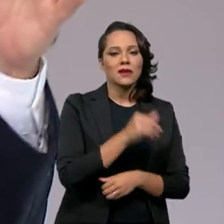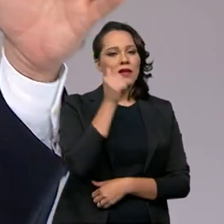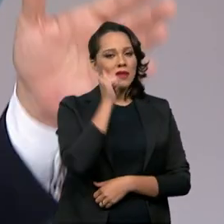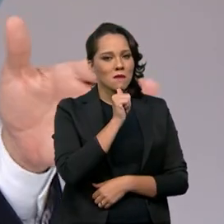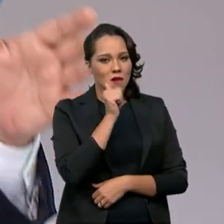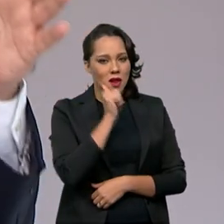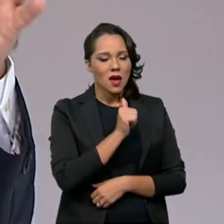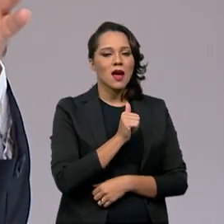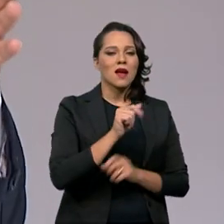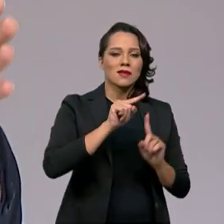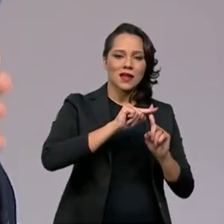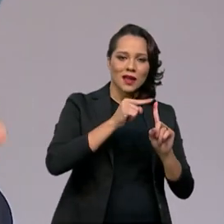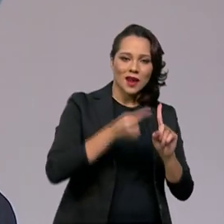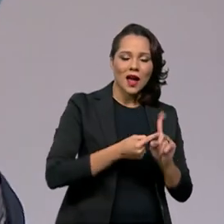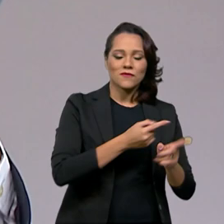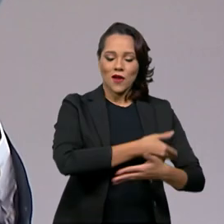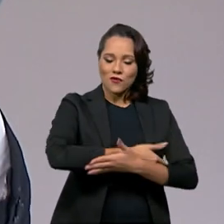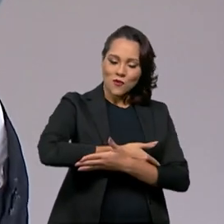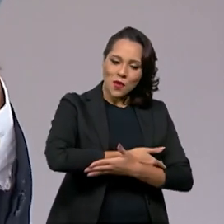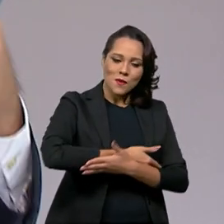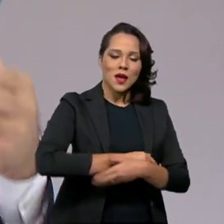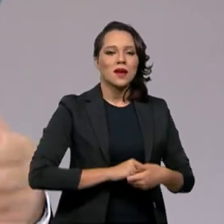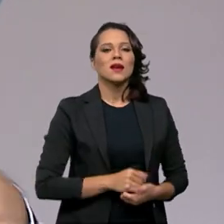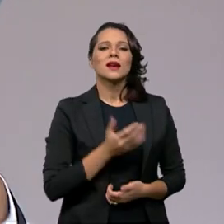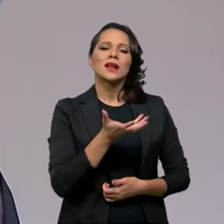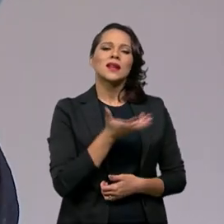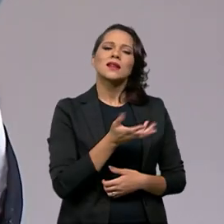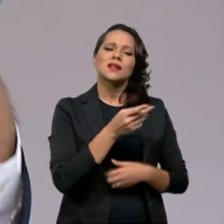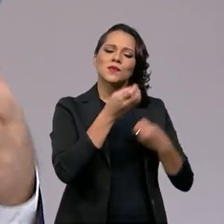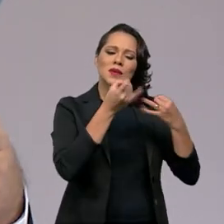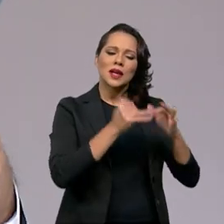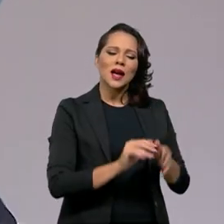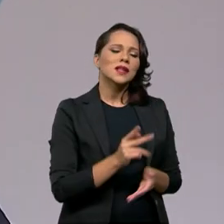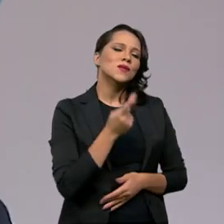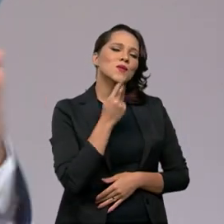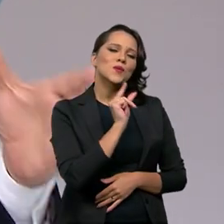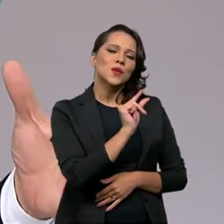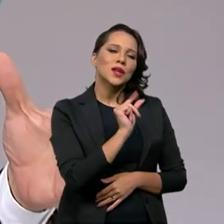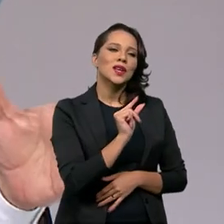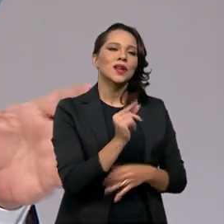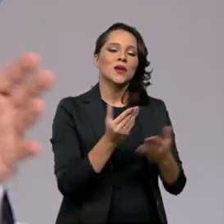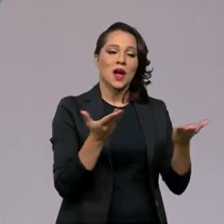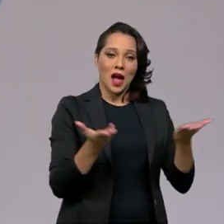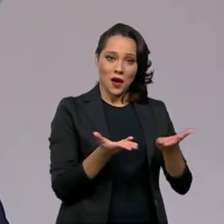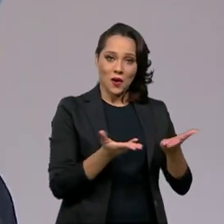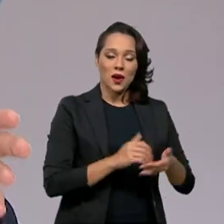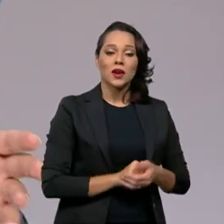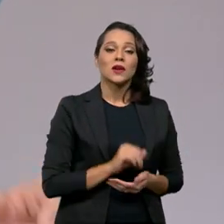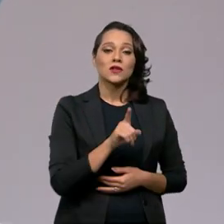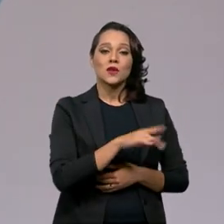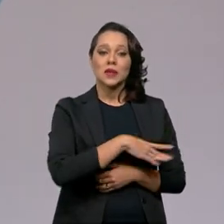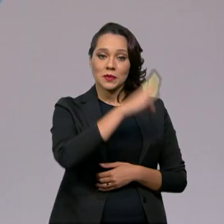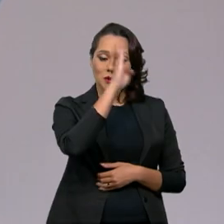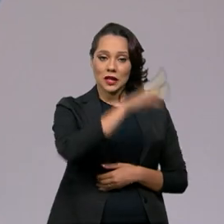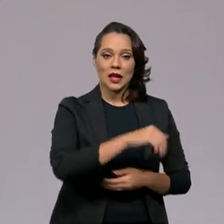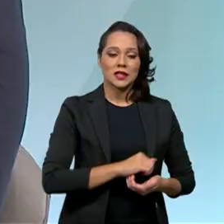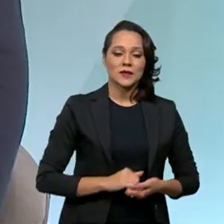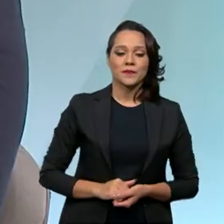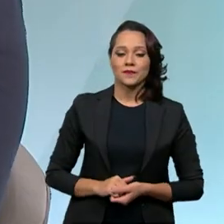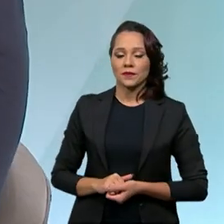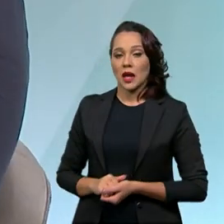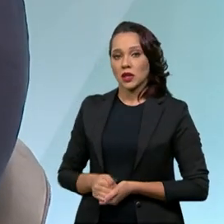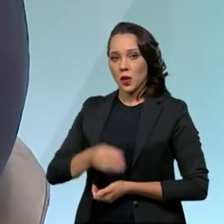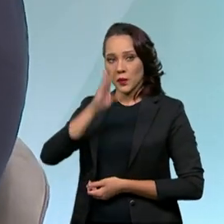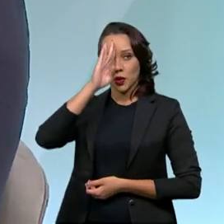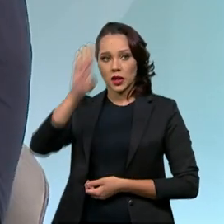mulher, da gestante, do bebê. Então, eu queria que o senhor falasse um pouquinho na abertura desse segundo bloco sobre essa prioridade. A